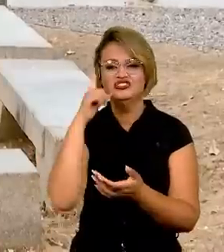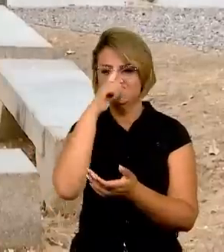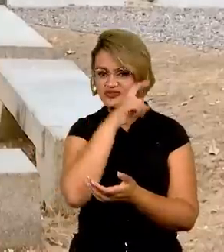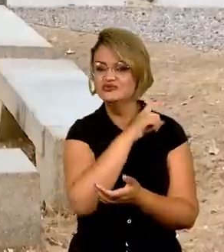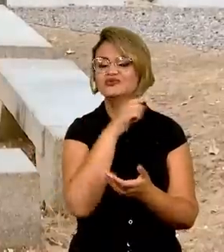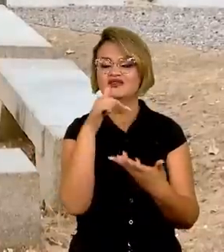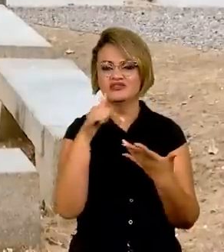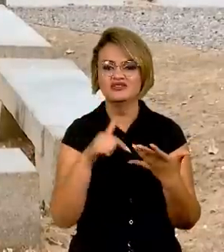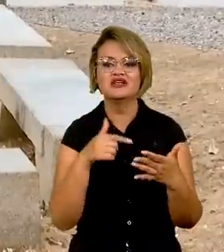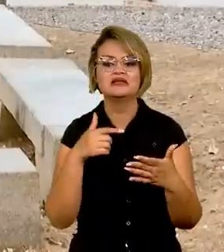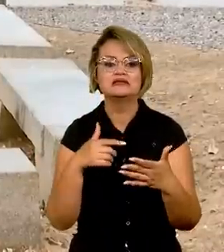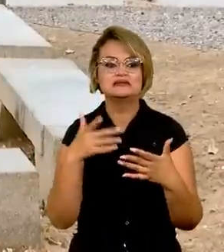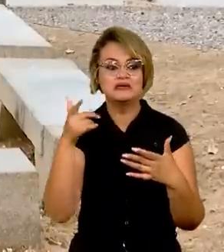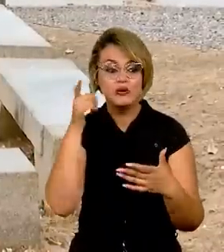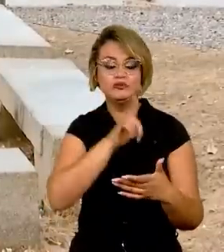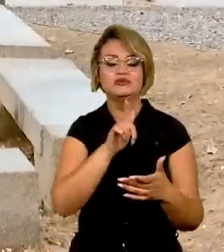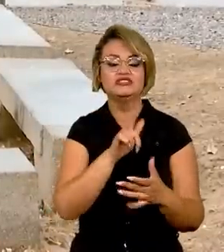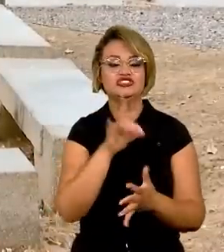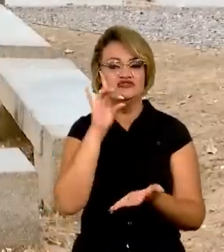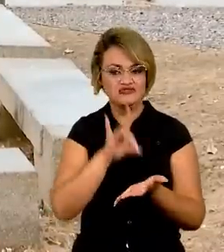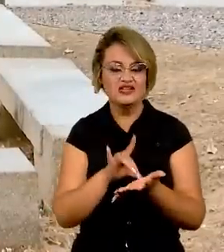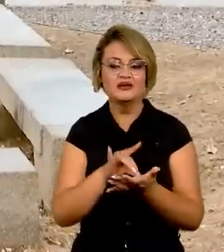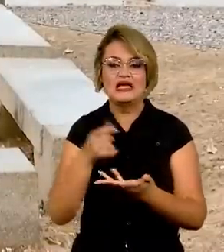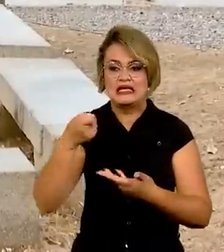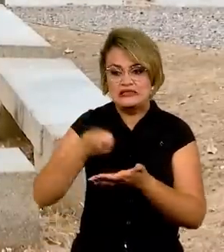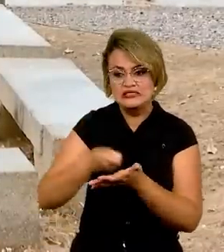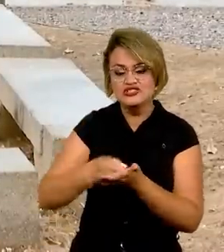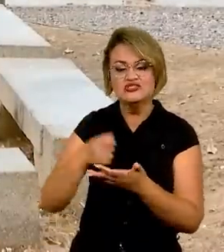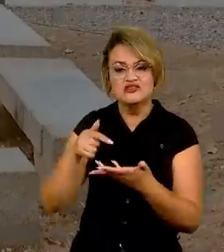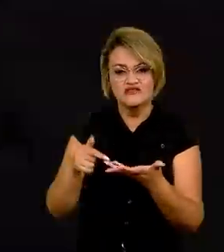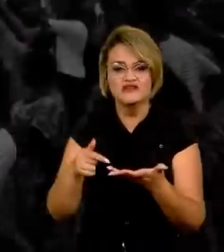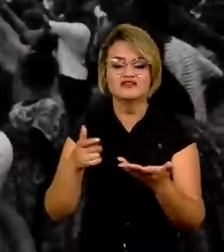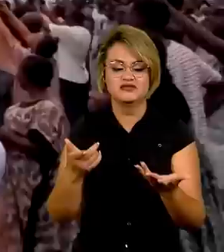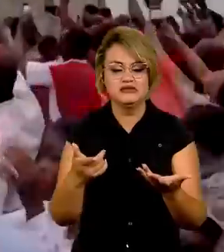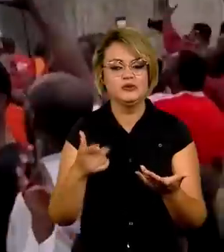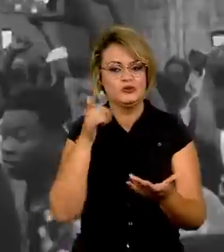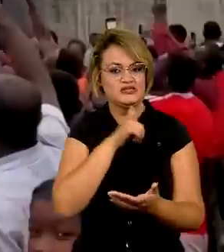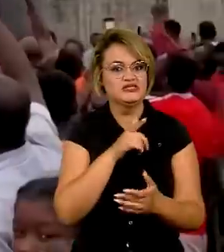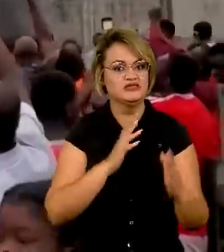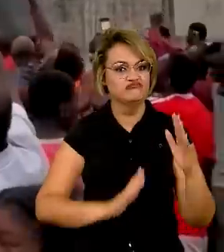atingir e ter consistência com as exigências desses números.